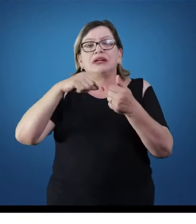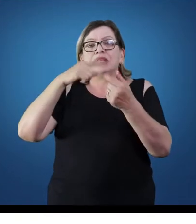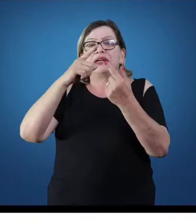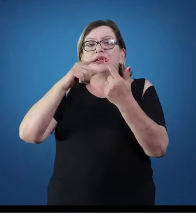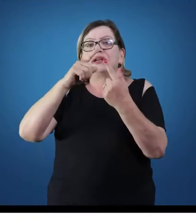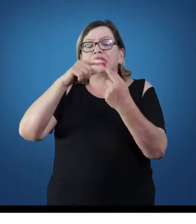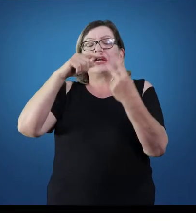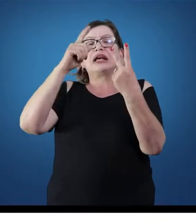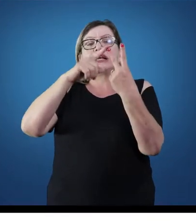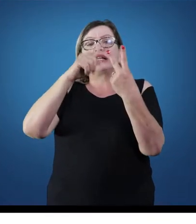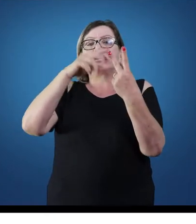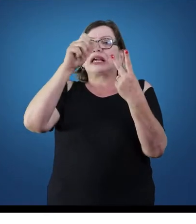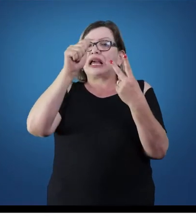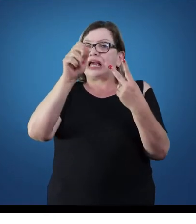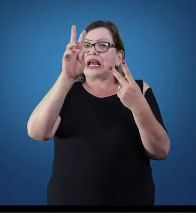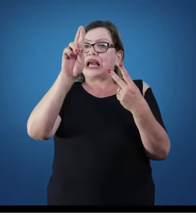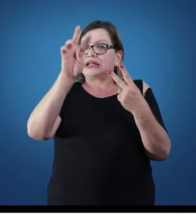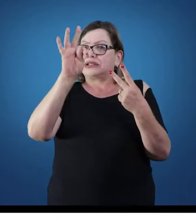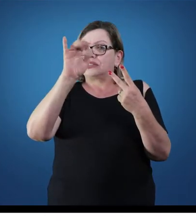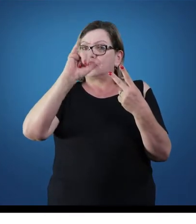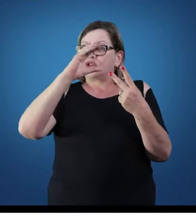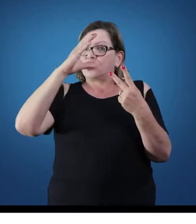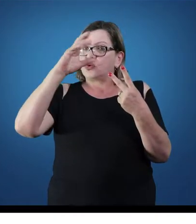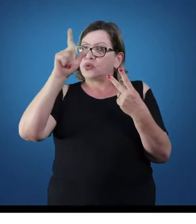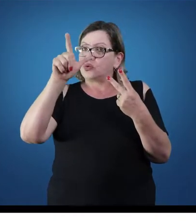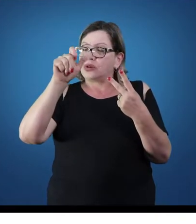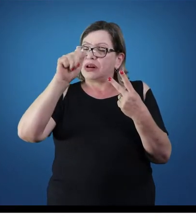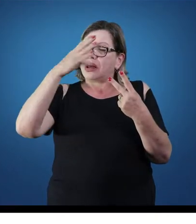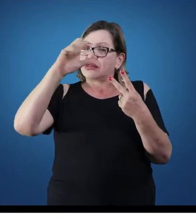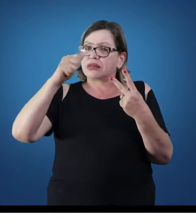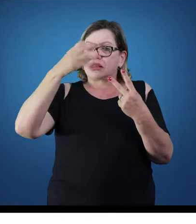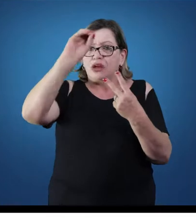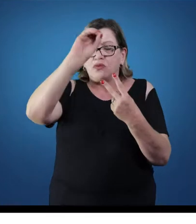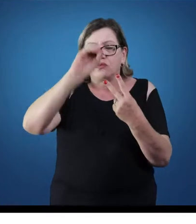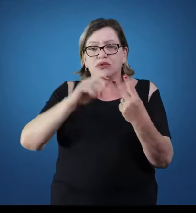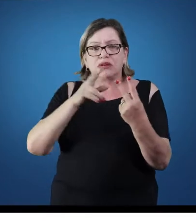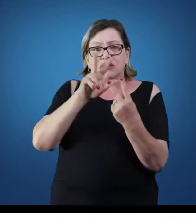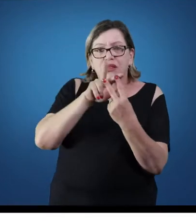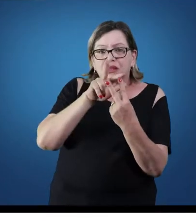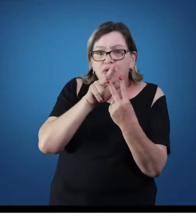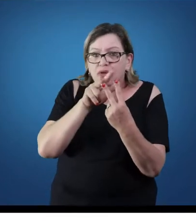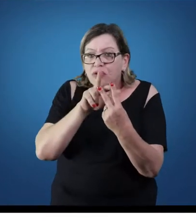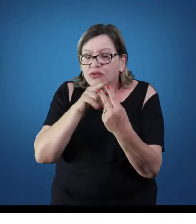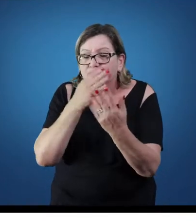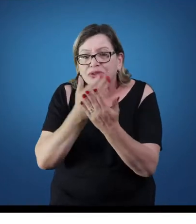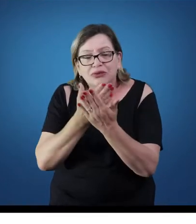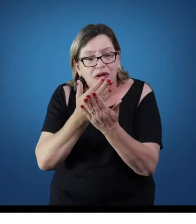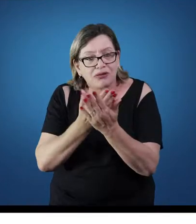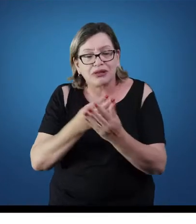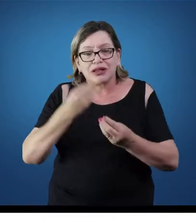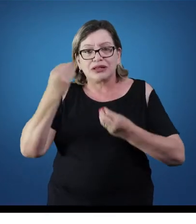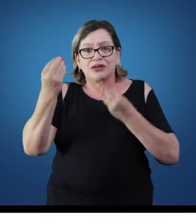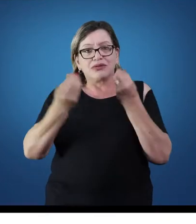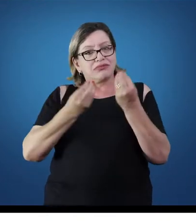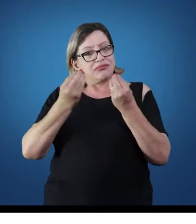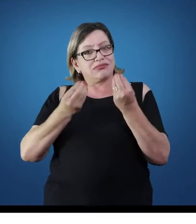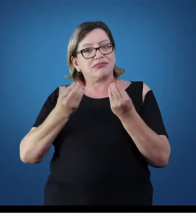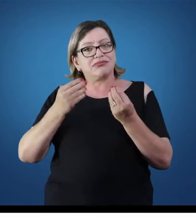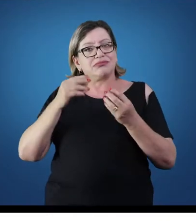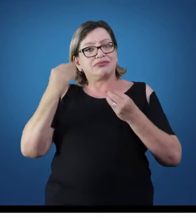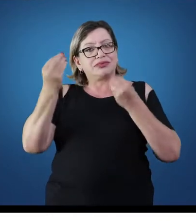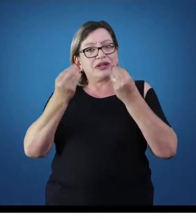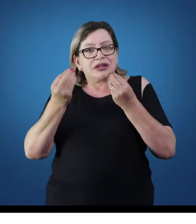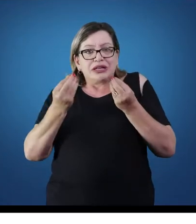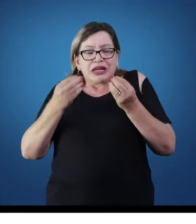que é o estudo das articulações, e na unidade 4 nós vamos estudar miologia, que o estudo dos músculos. Então